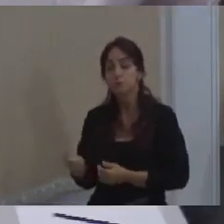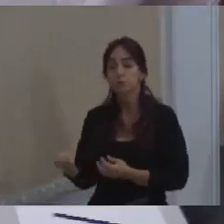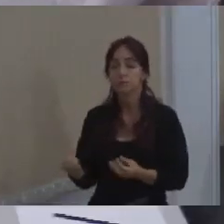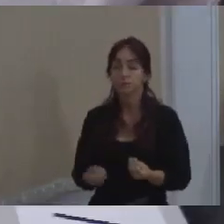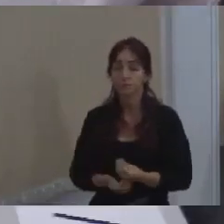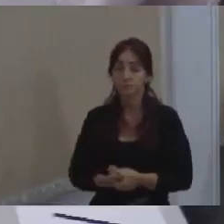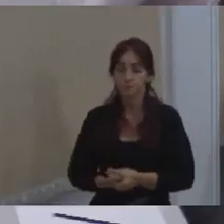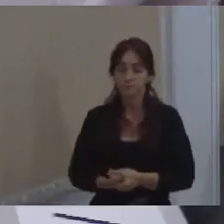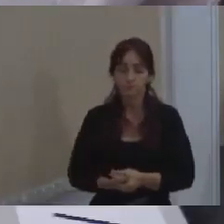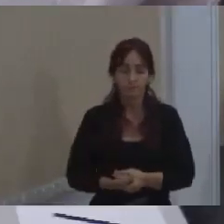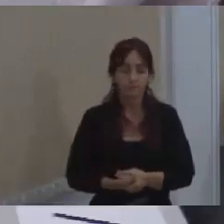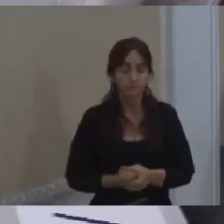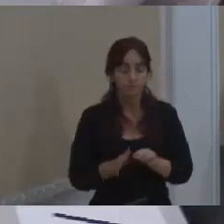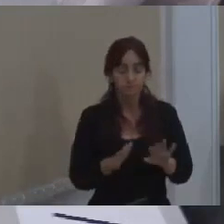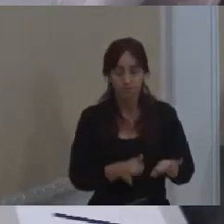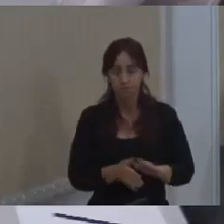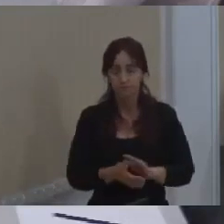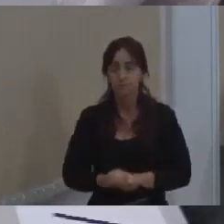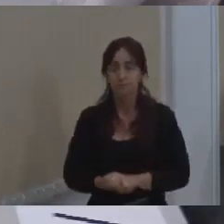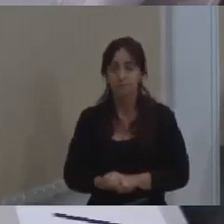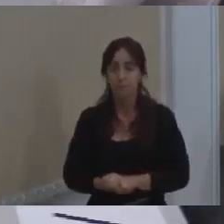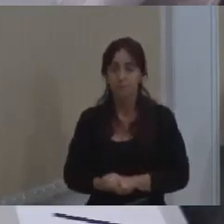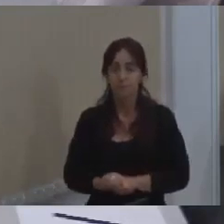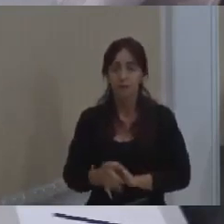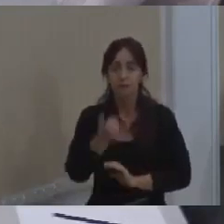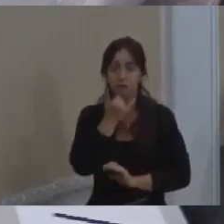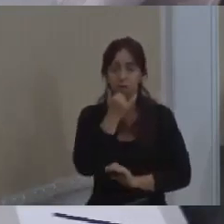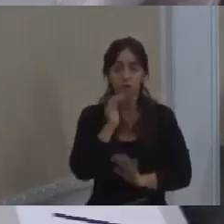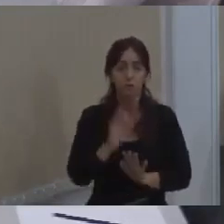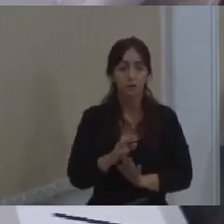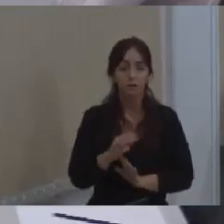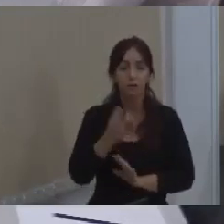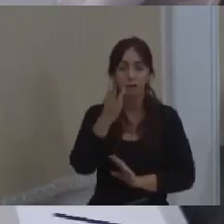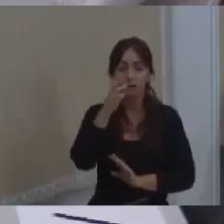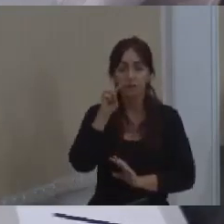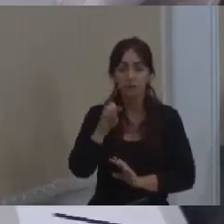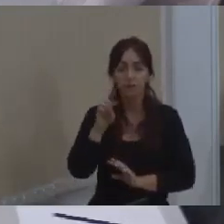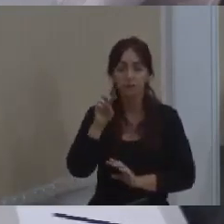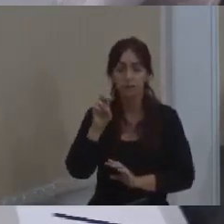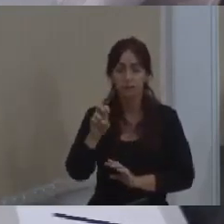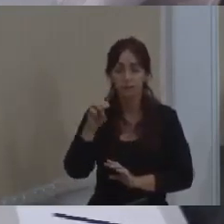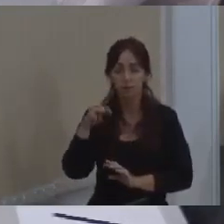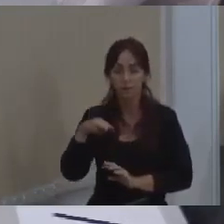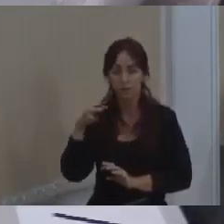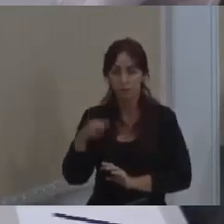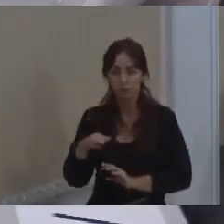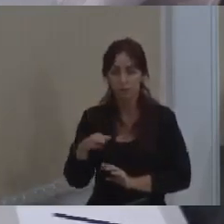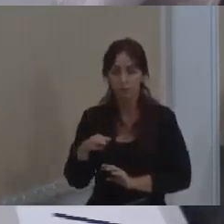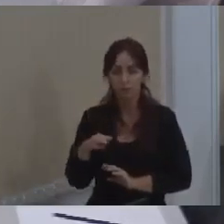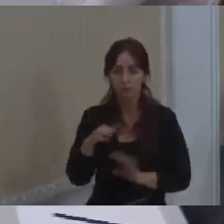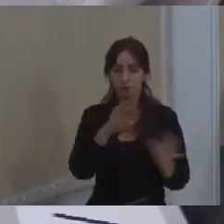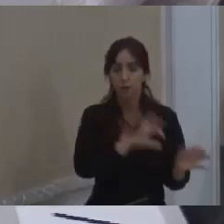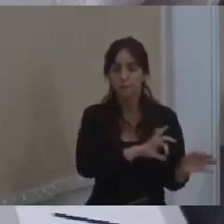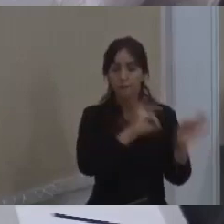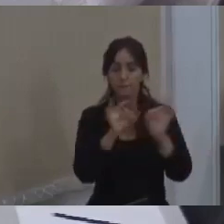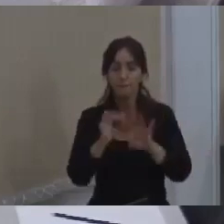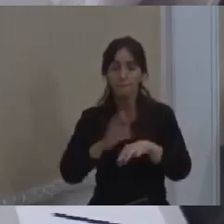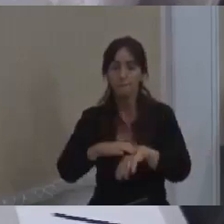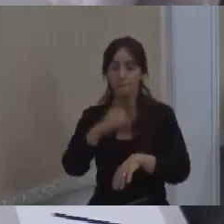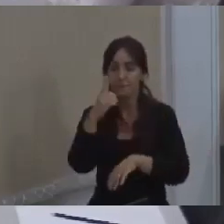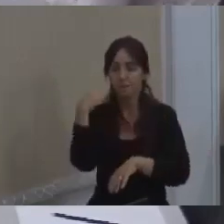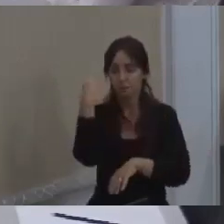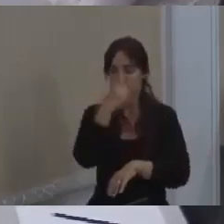desculpe. Agora são 15 horas e 5 minutos. Eu prorrogo essa audiência pública por mais uma hora.